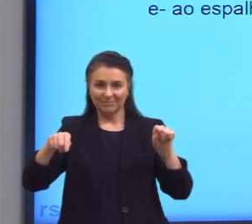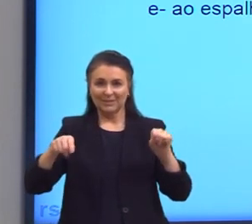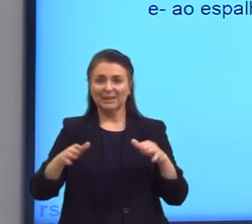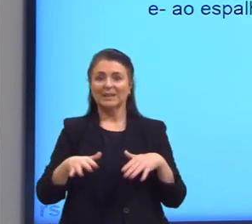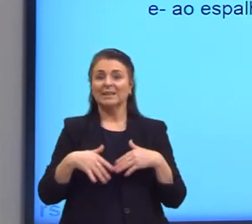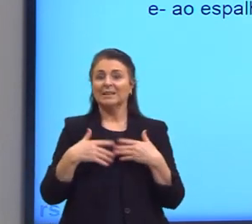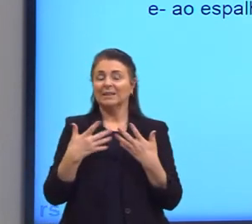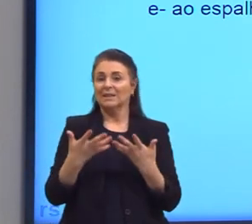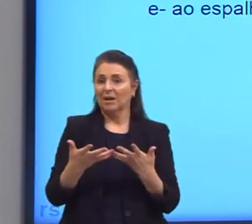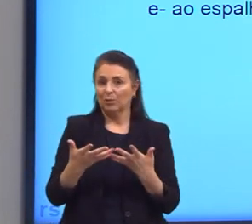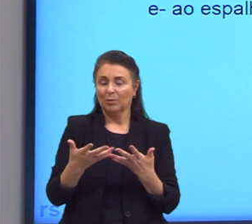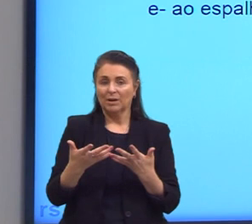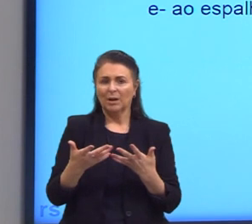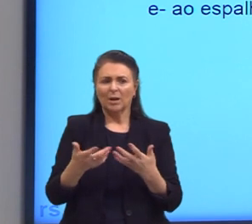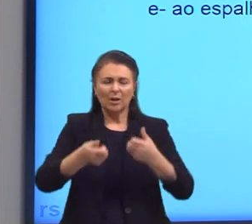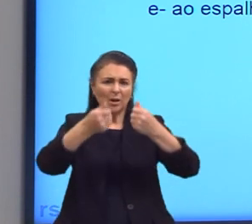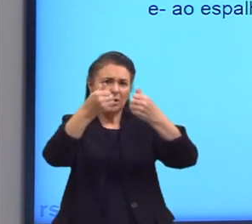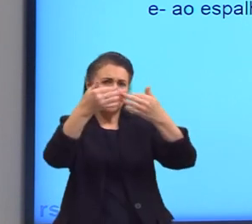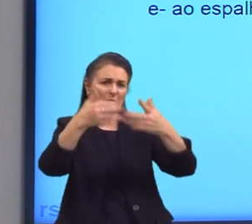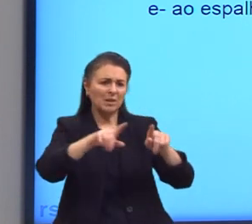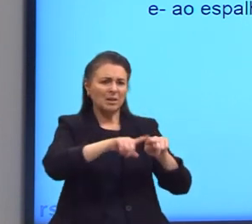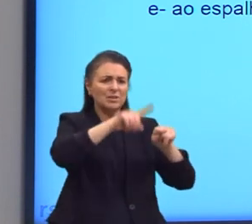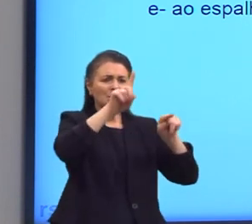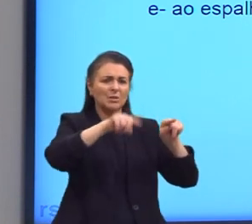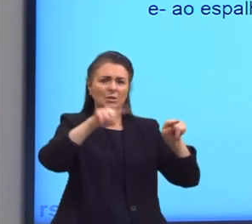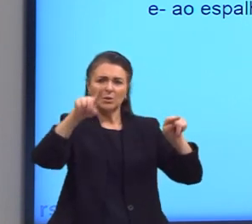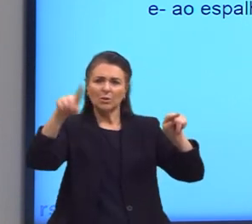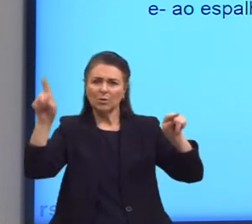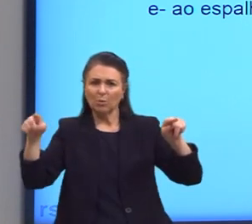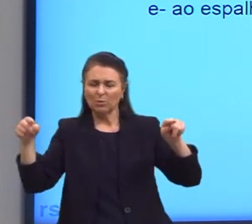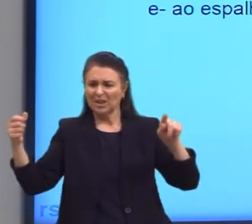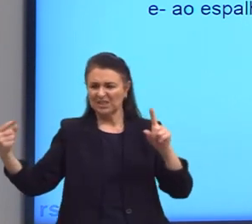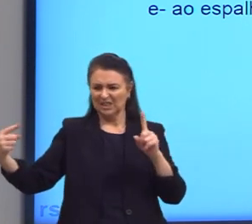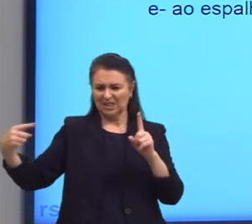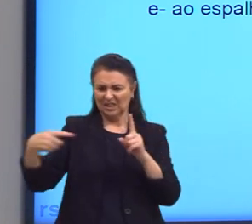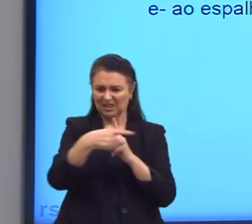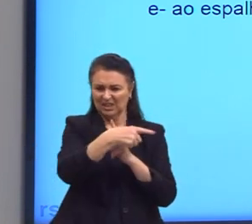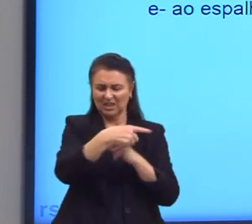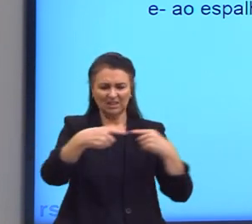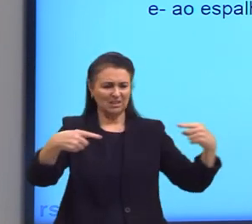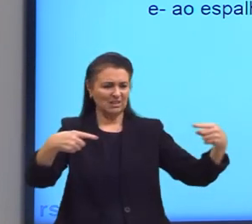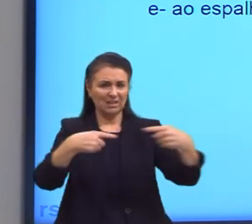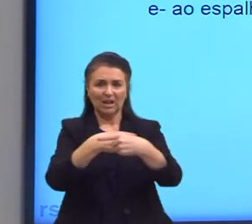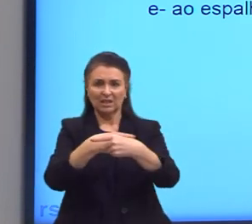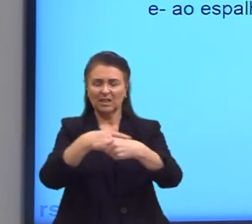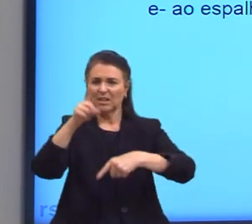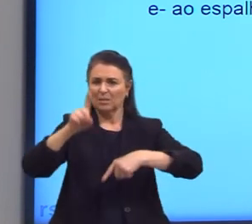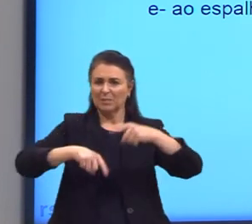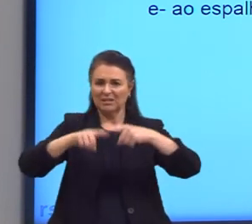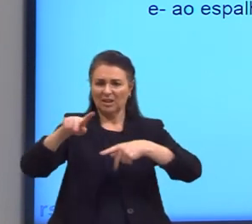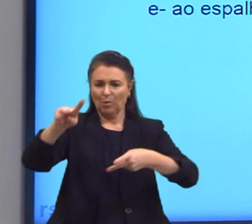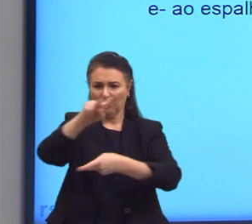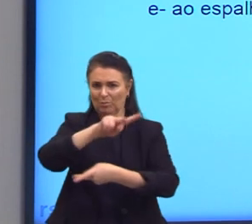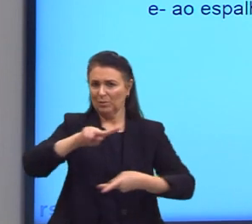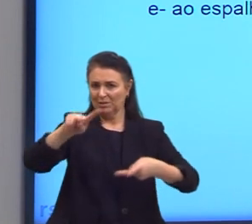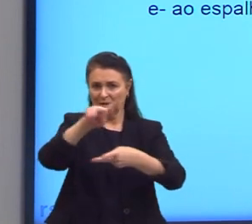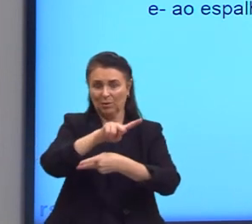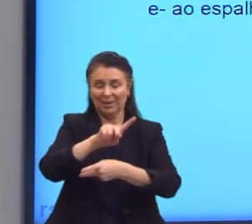E não fala que tem ondas transversais e nem um material polarizador, então não é o caso.